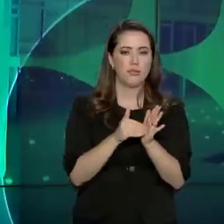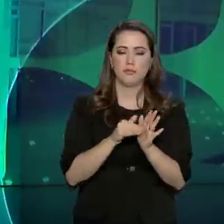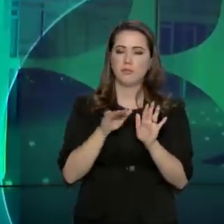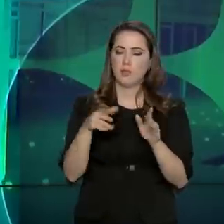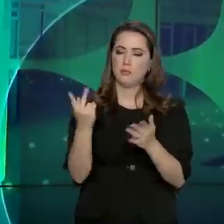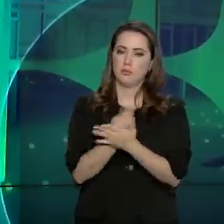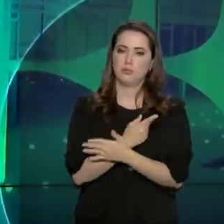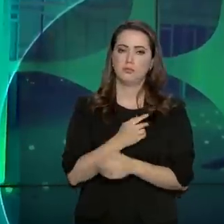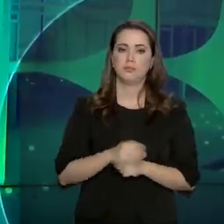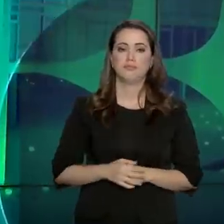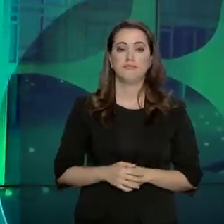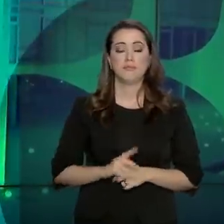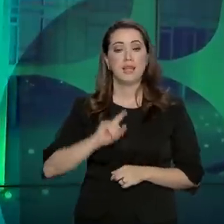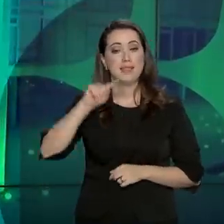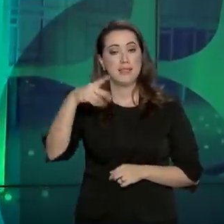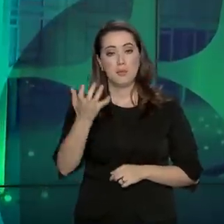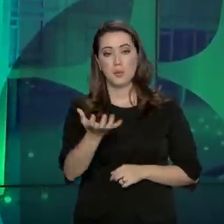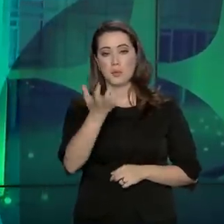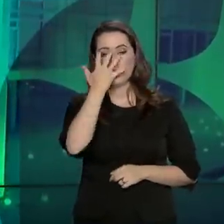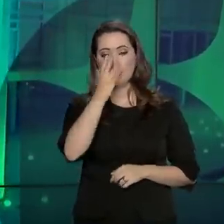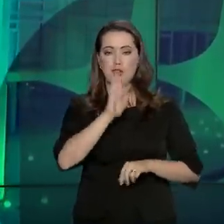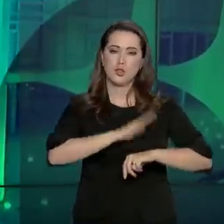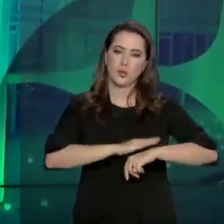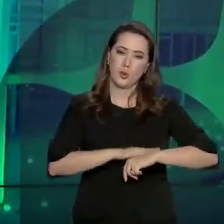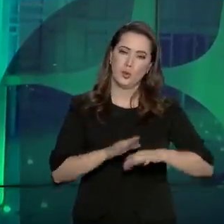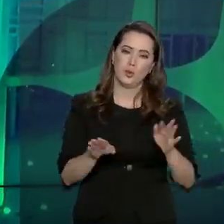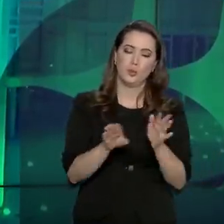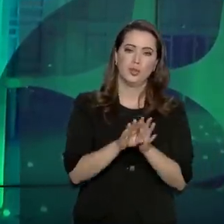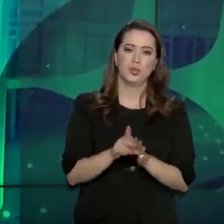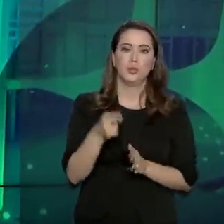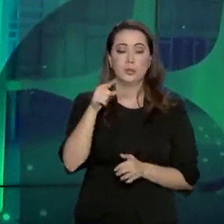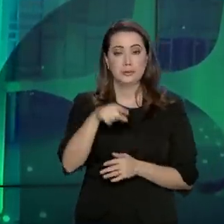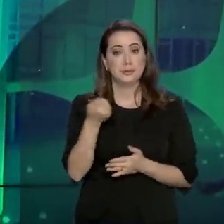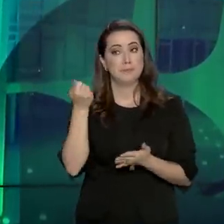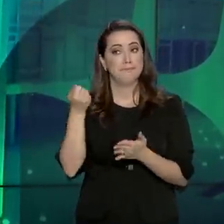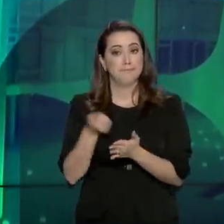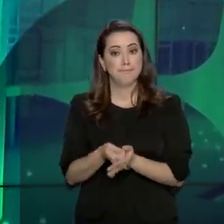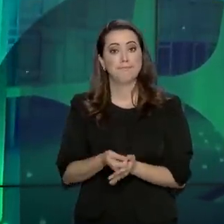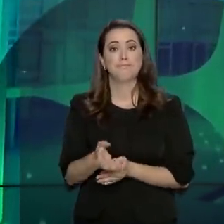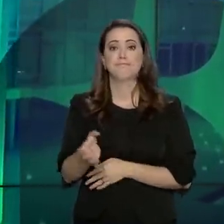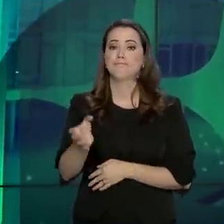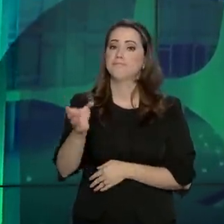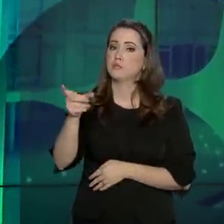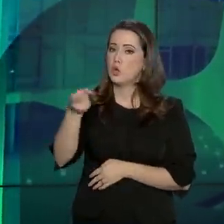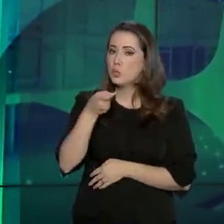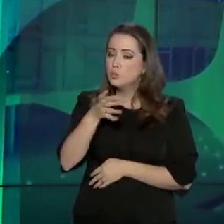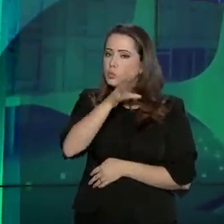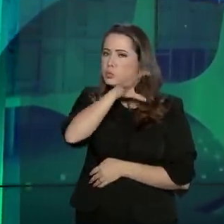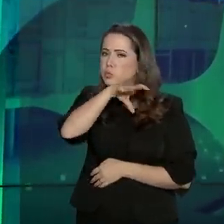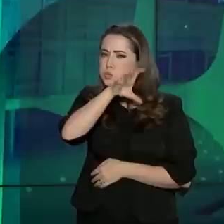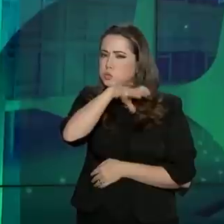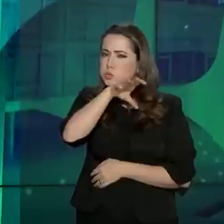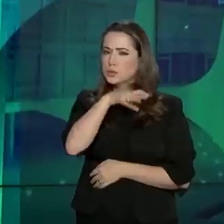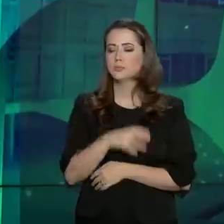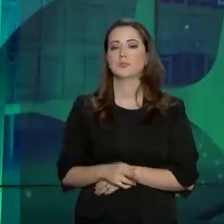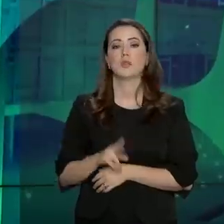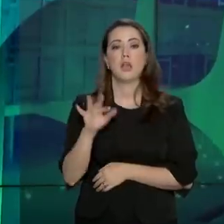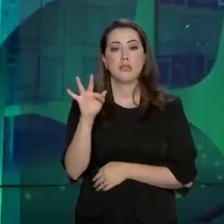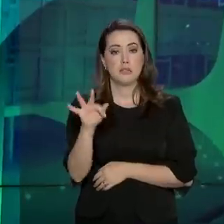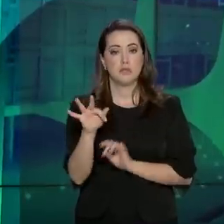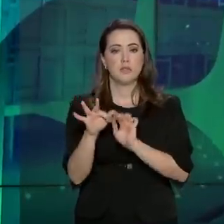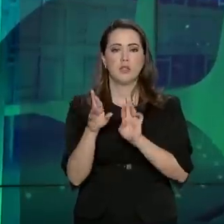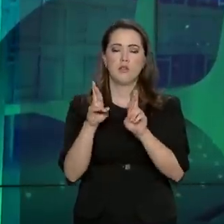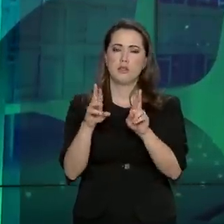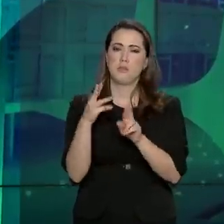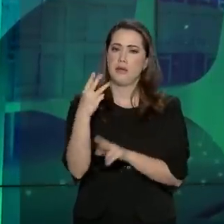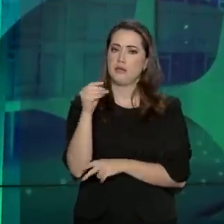E passado o carnaval, chegou a hora de acertar as contas com o leão. A Receita Federal espera receber mais